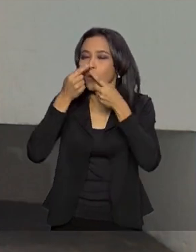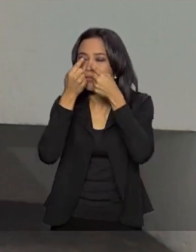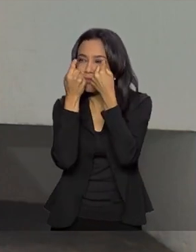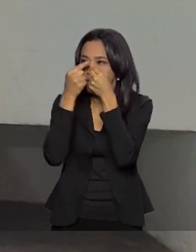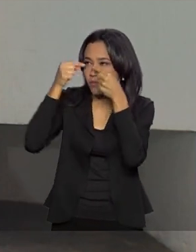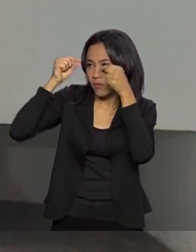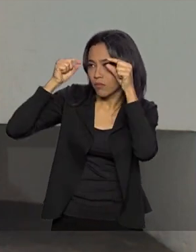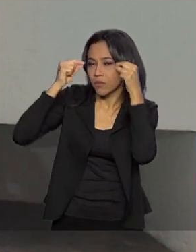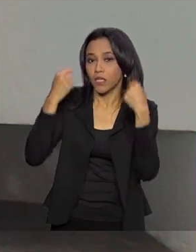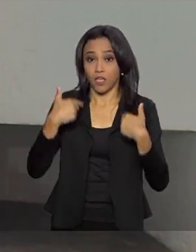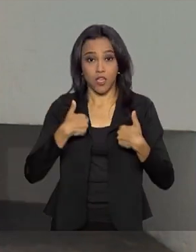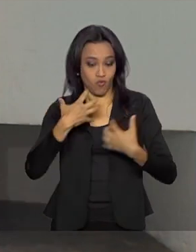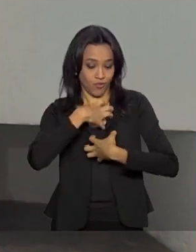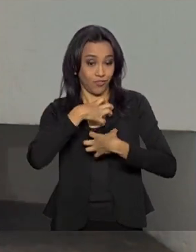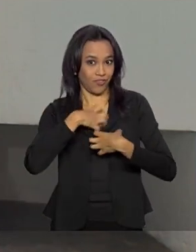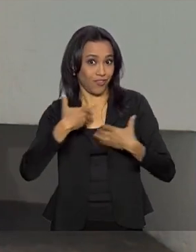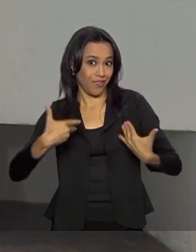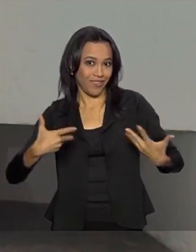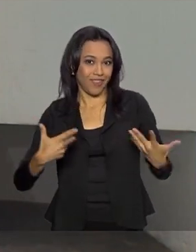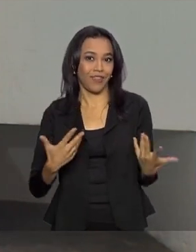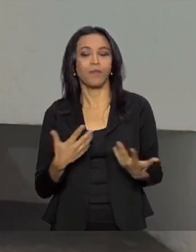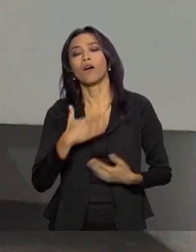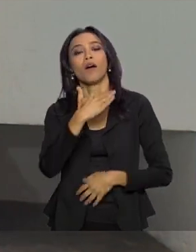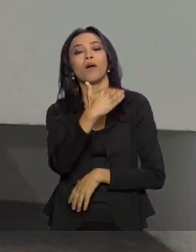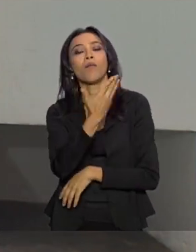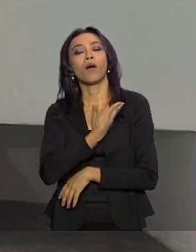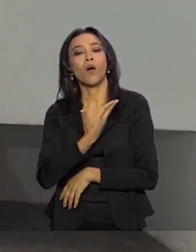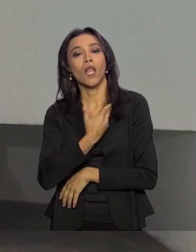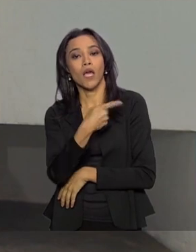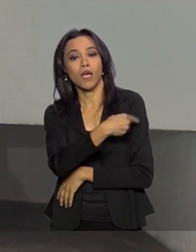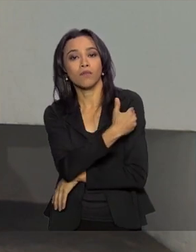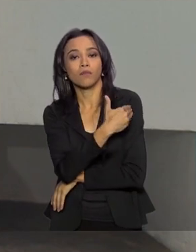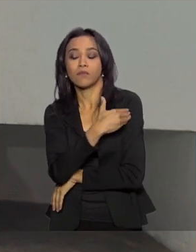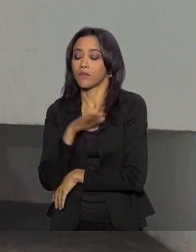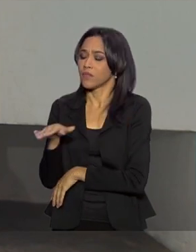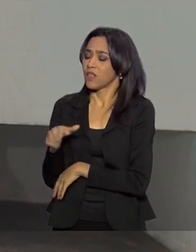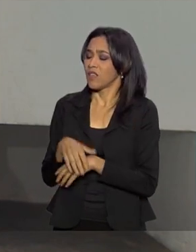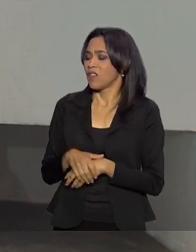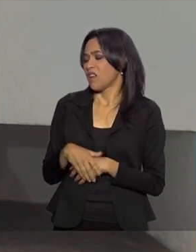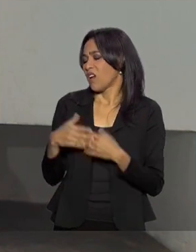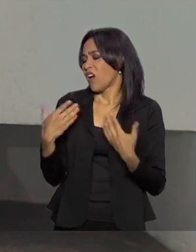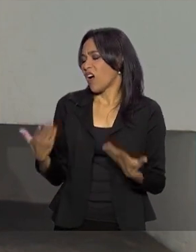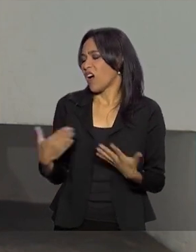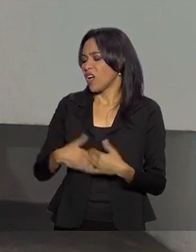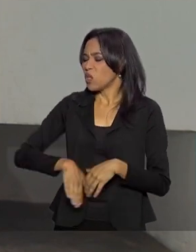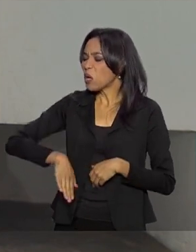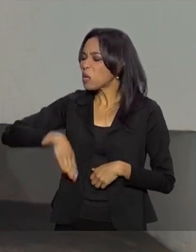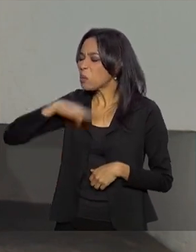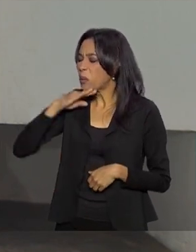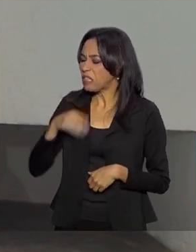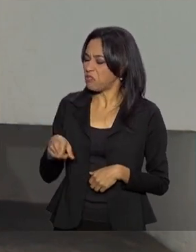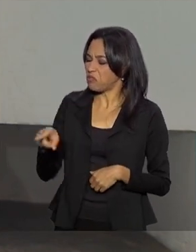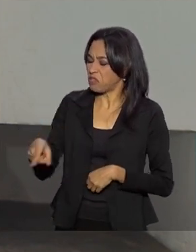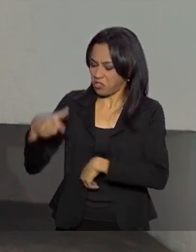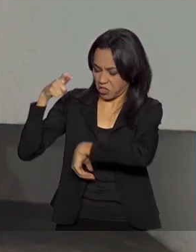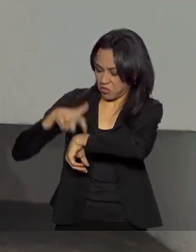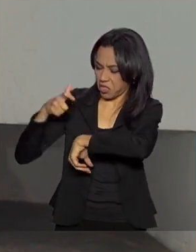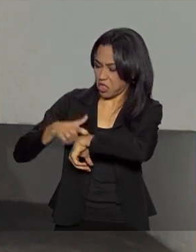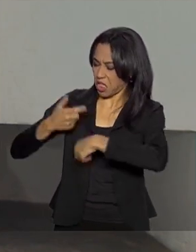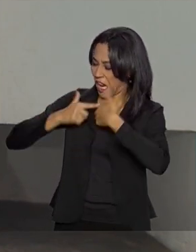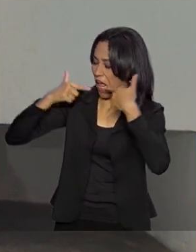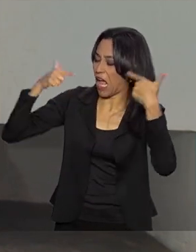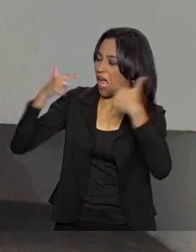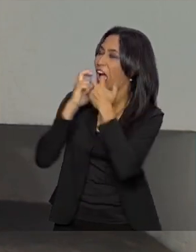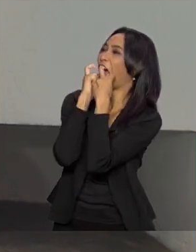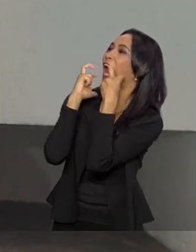aí eu com esse meu jeito, uma colega, Sueli, eu não aguento essa sua alegria essa hora da manhã, por